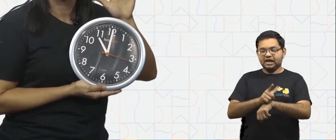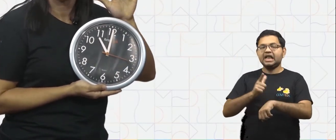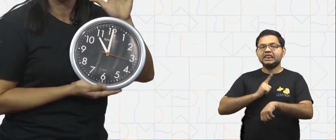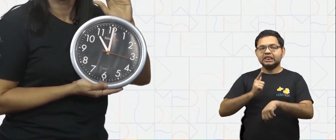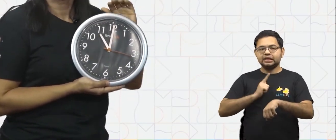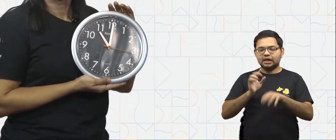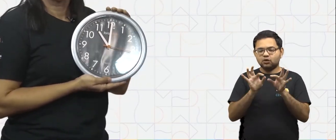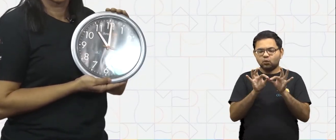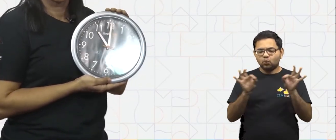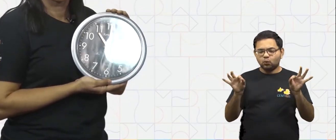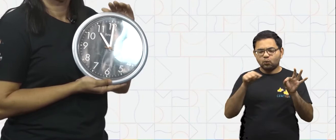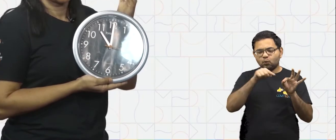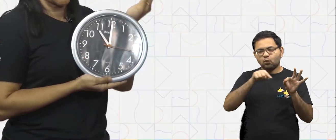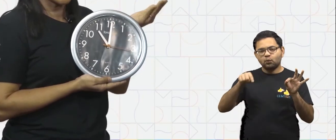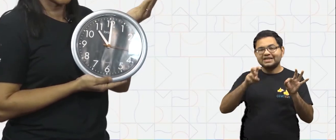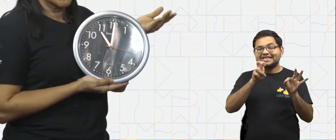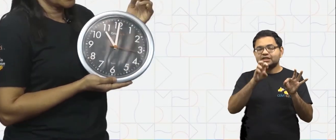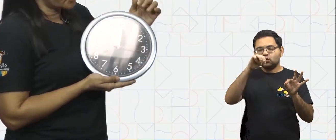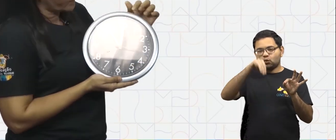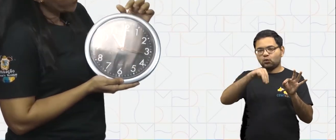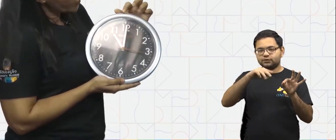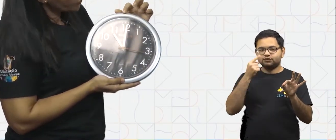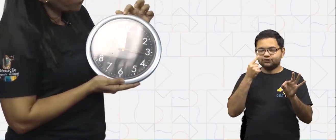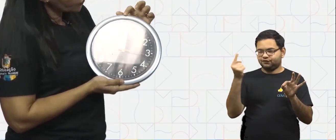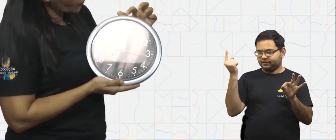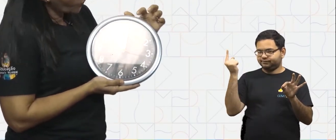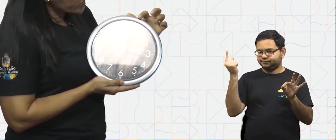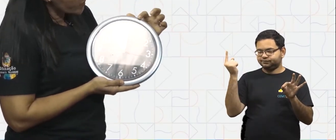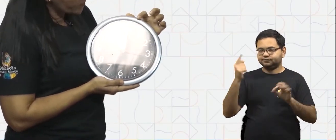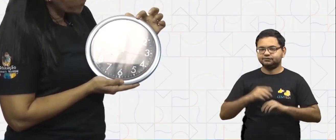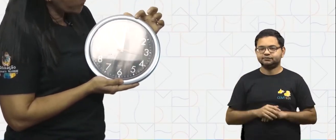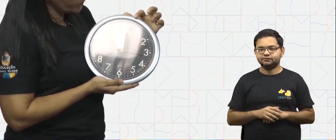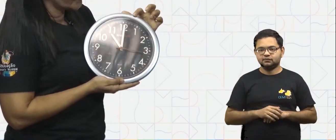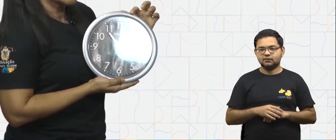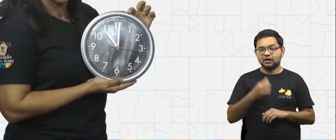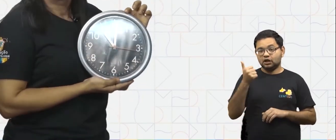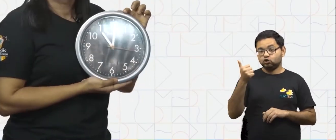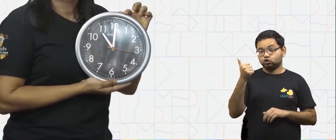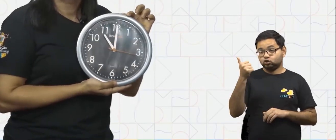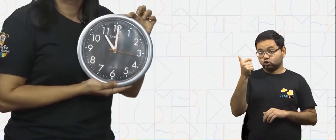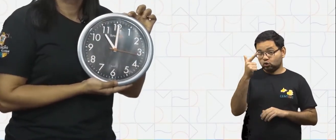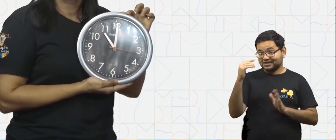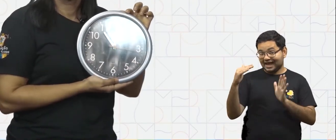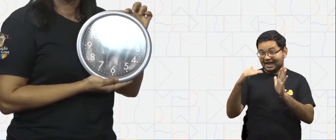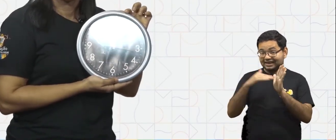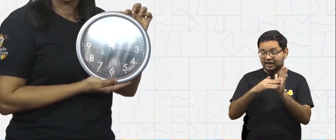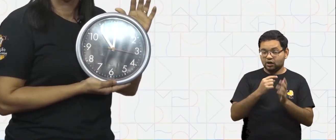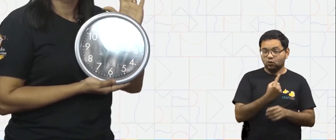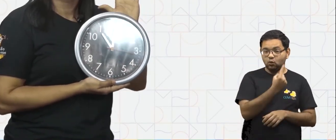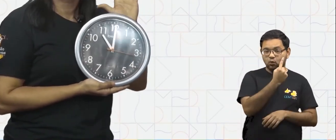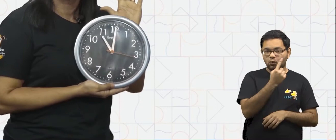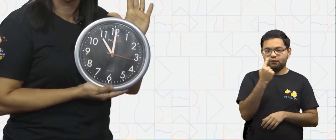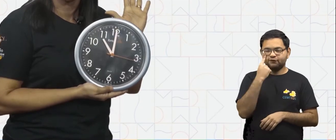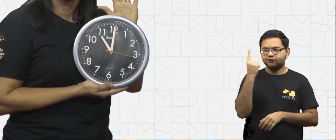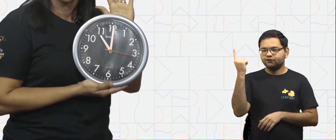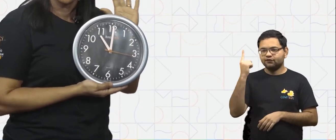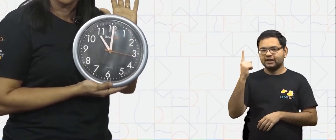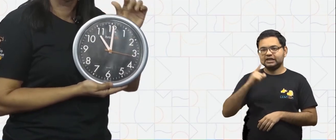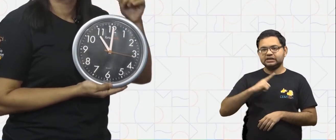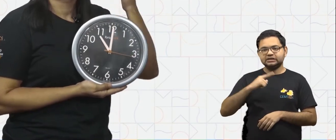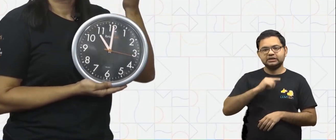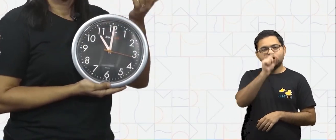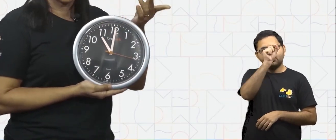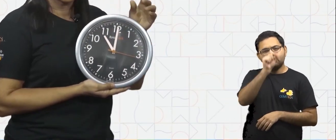de 5 minutos. Ou seja, do 12 para o 1, nós temos um intervalo de 5